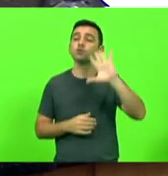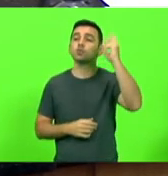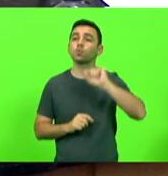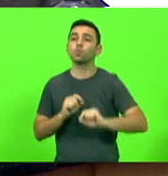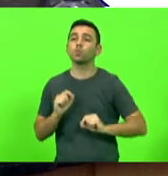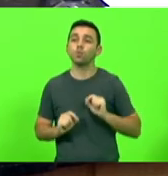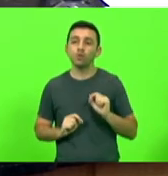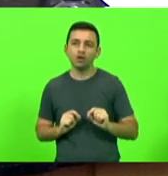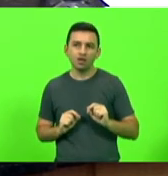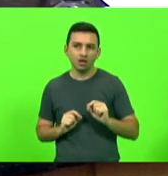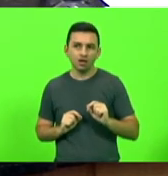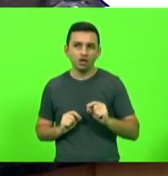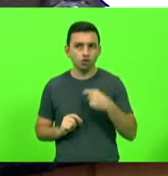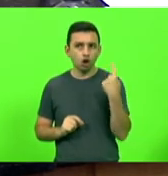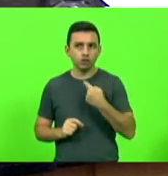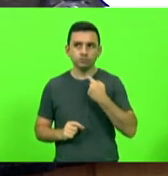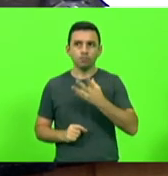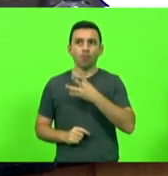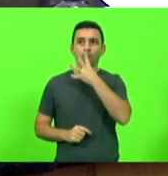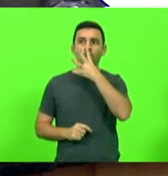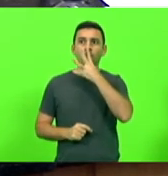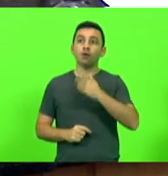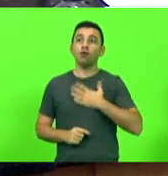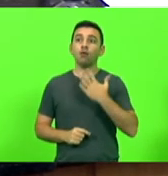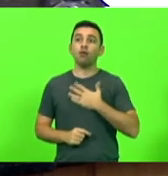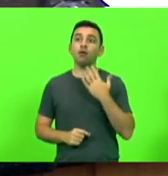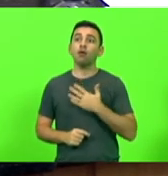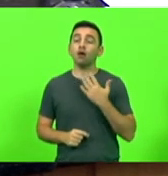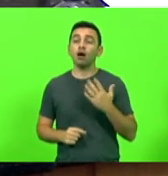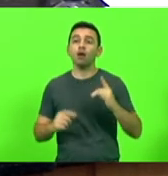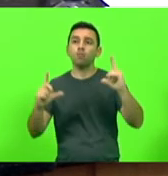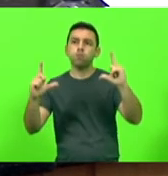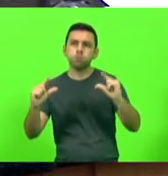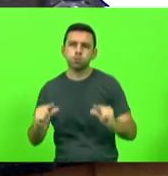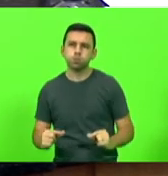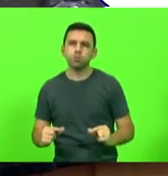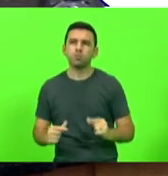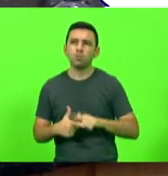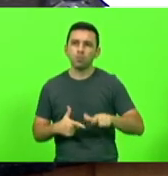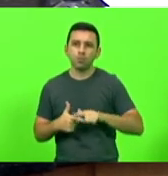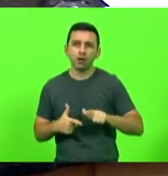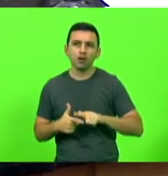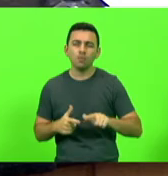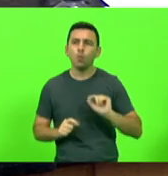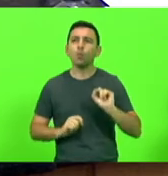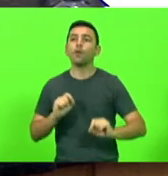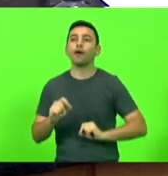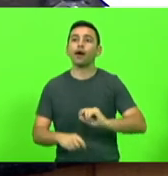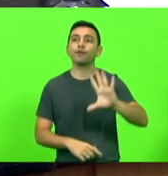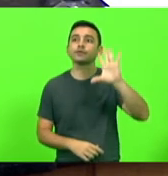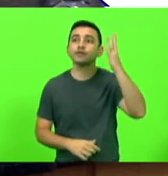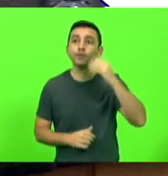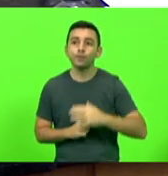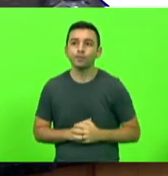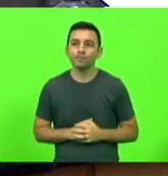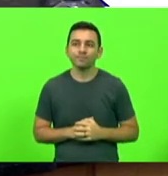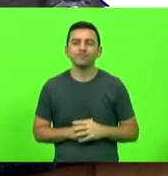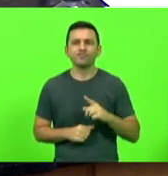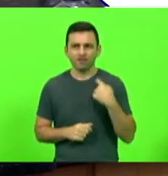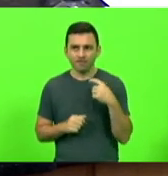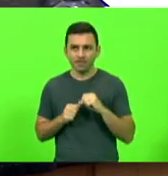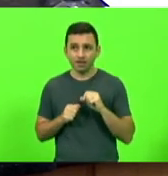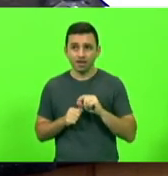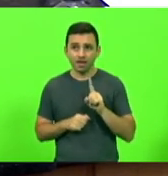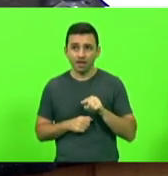que esse dia nós ficaremos surpresos quando a fonte secar nós diremos meu Deus, o que aconteceu? É isso que nós vamos fazer? Não,